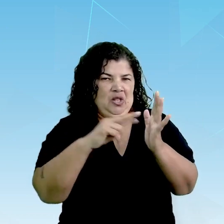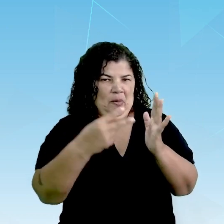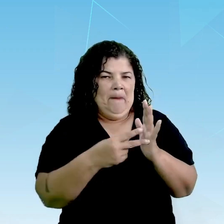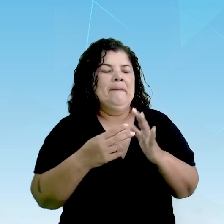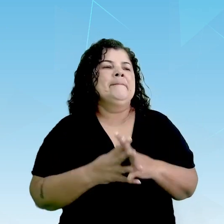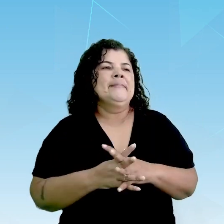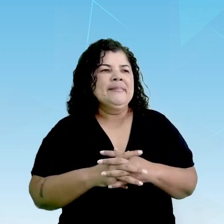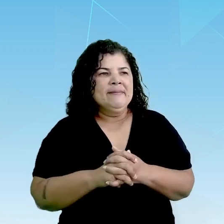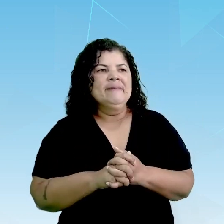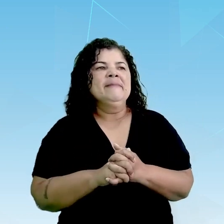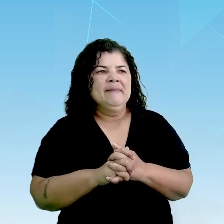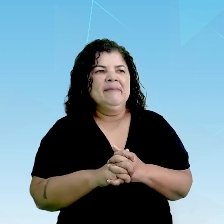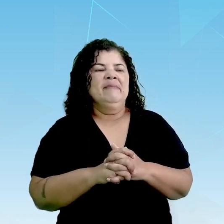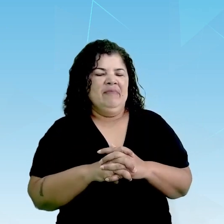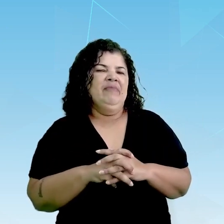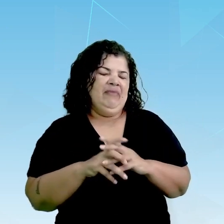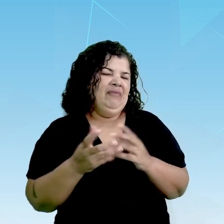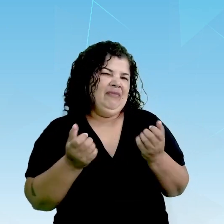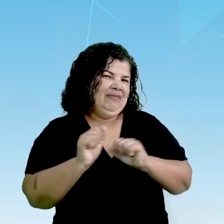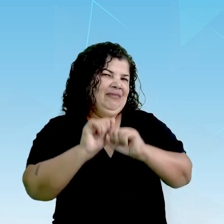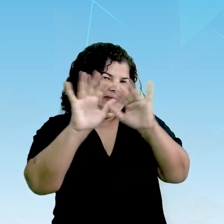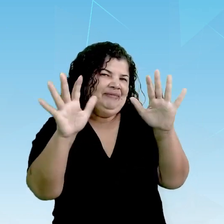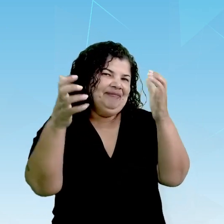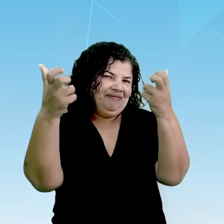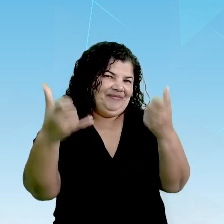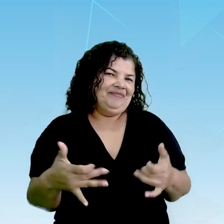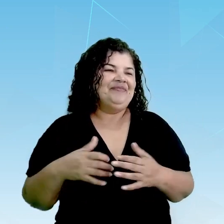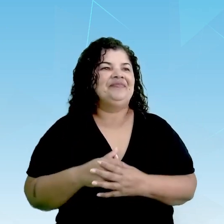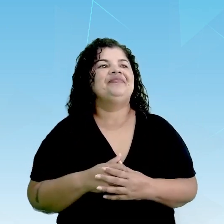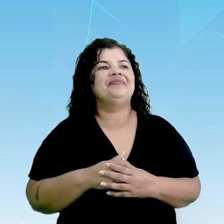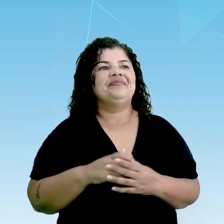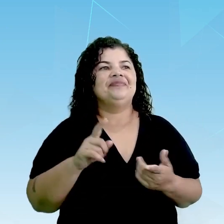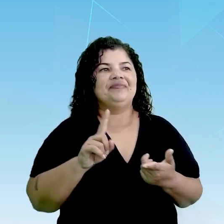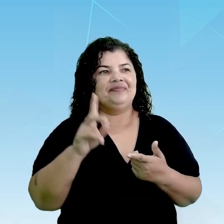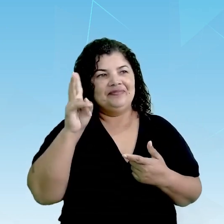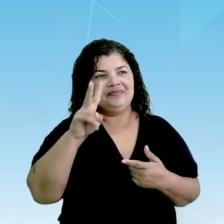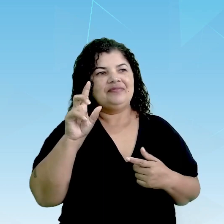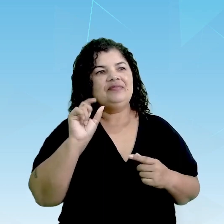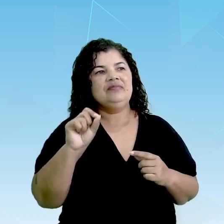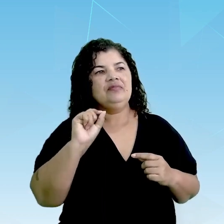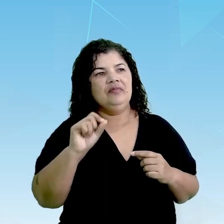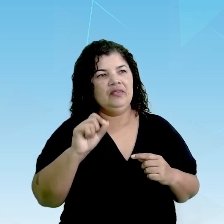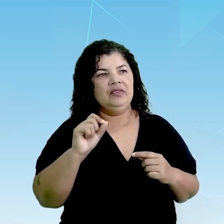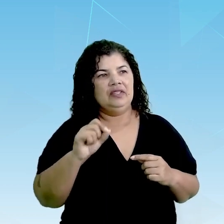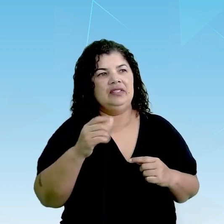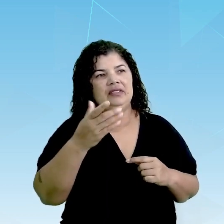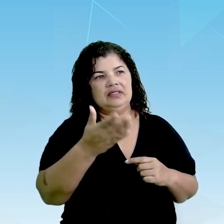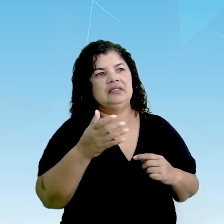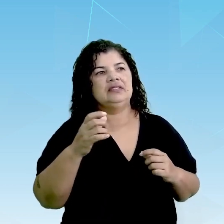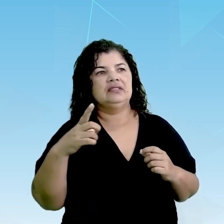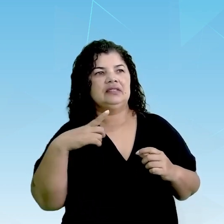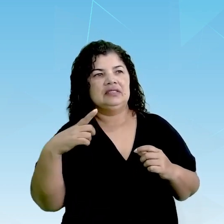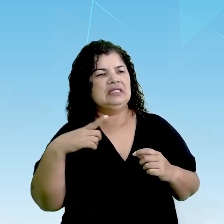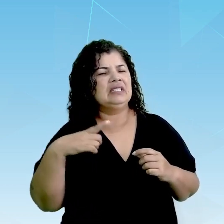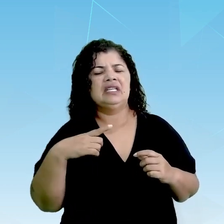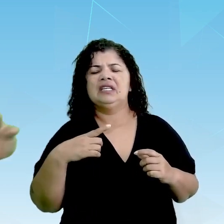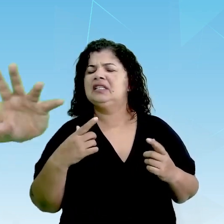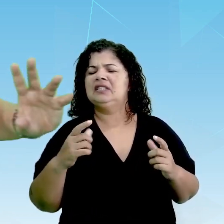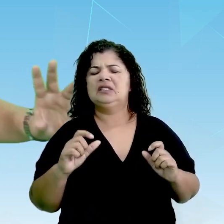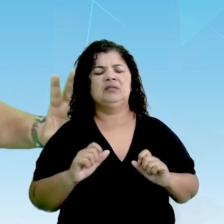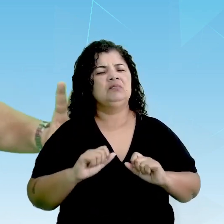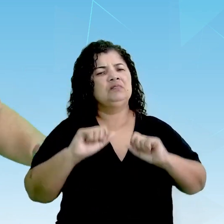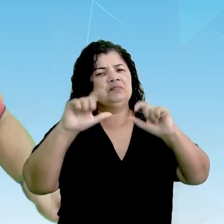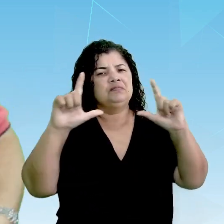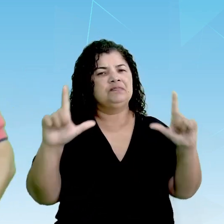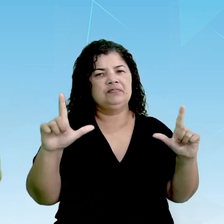Gostaria de deixar bem claro a vocês. E lembrar que esses efeitos de sentido, eles estão tanto no